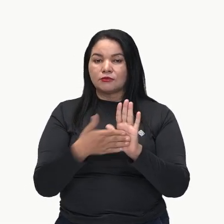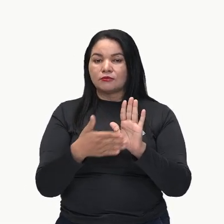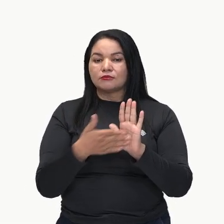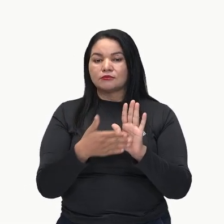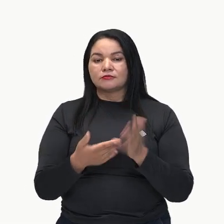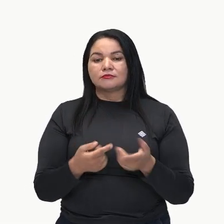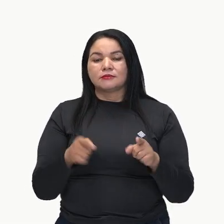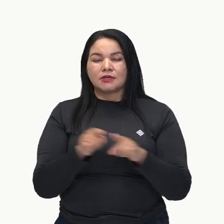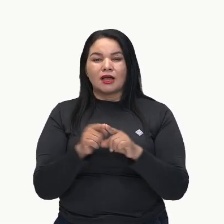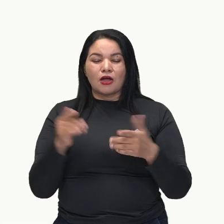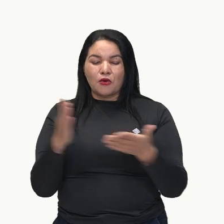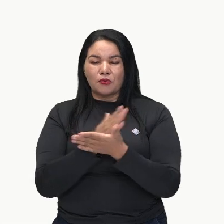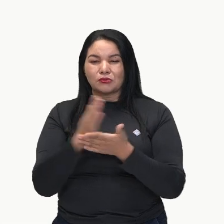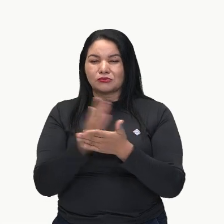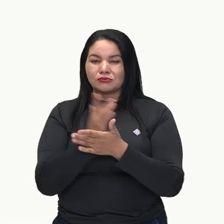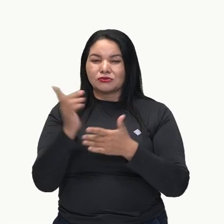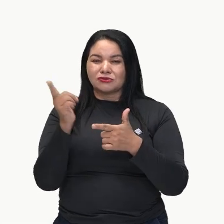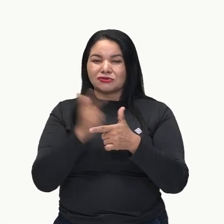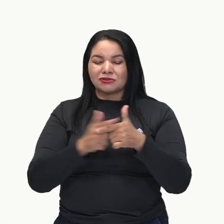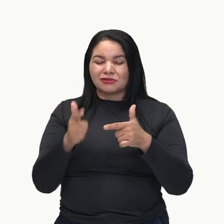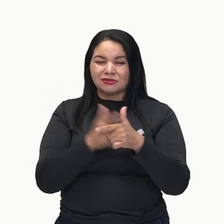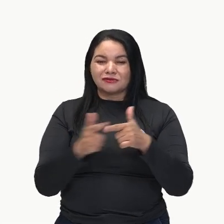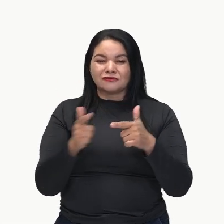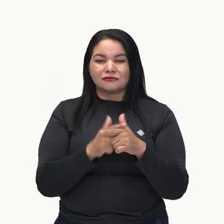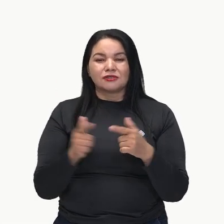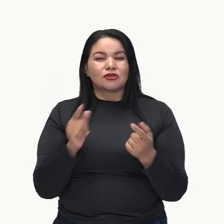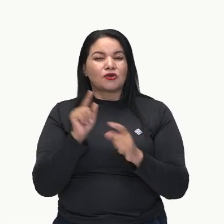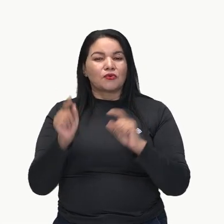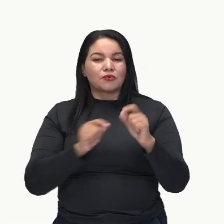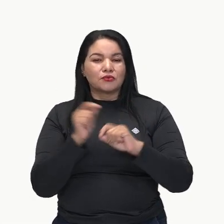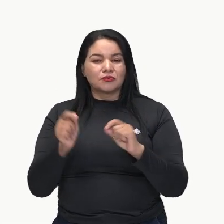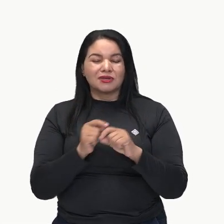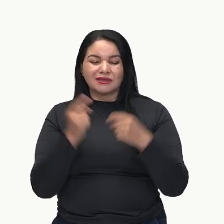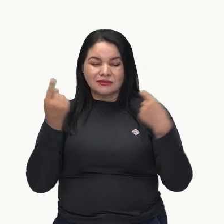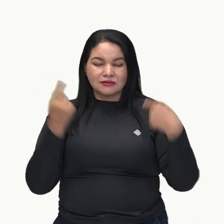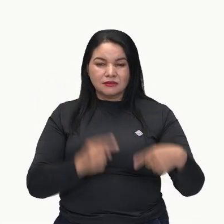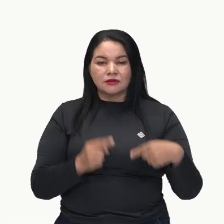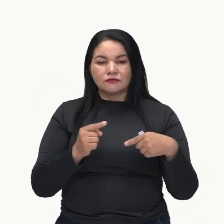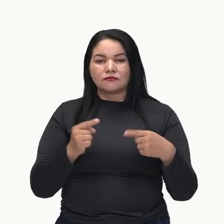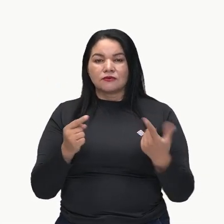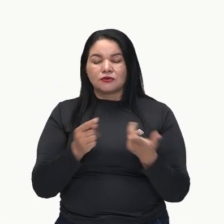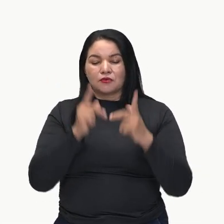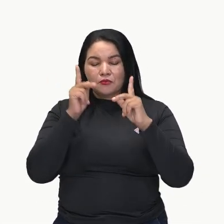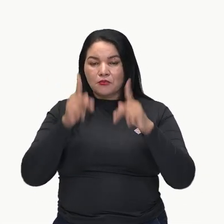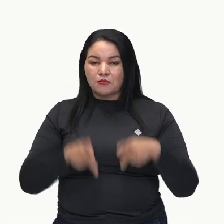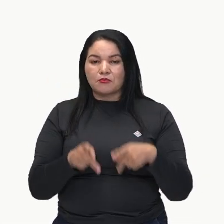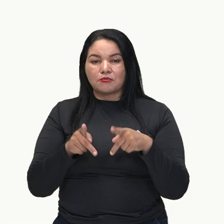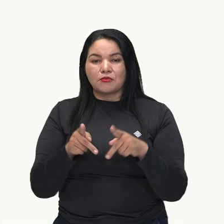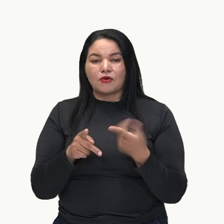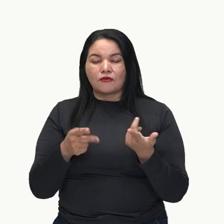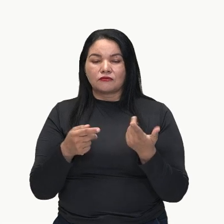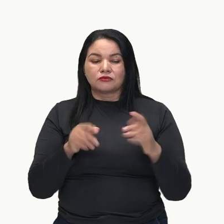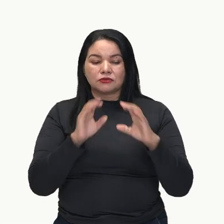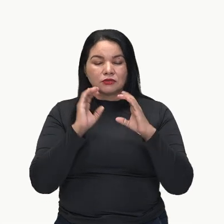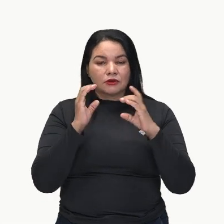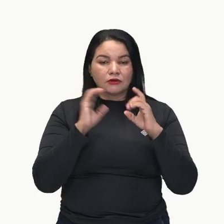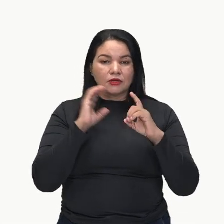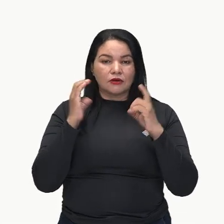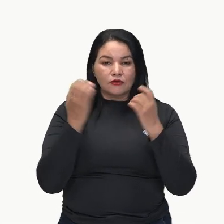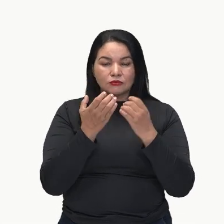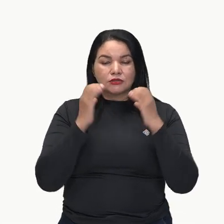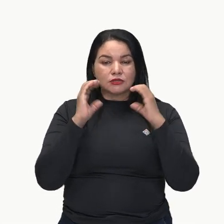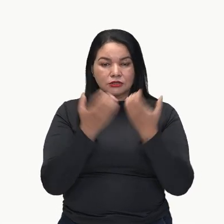desafios para a valorização de comunidades e povos tradicionais. Essas comunidades e povos